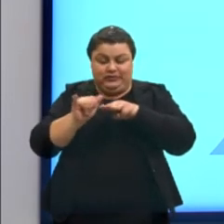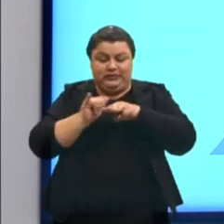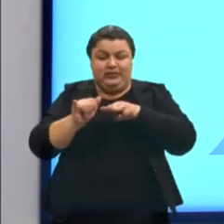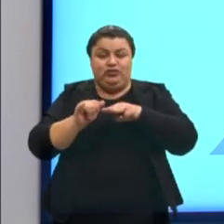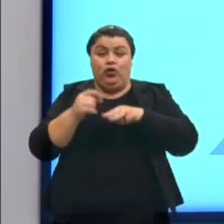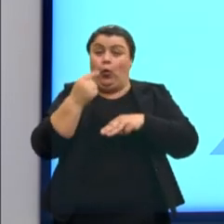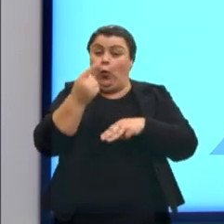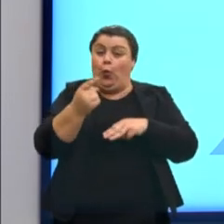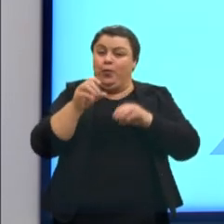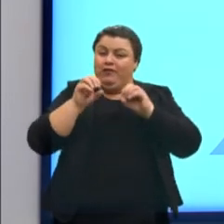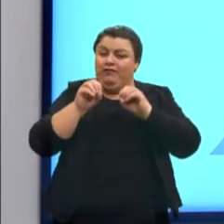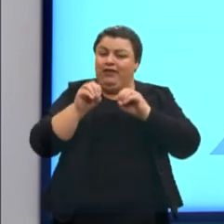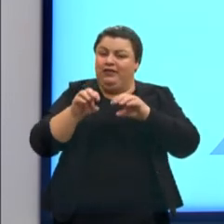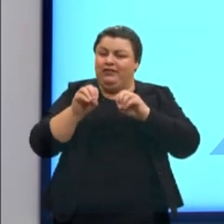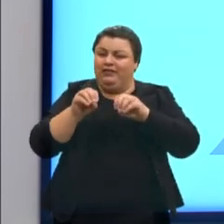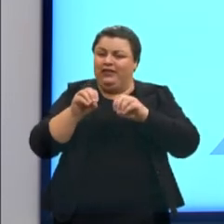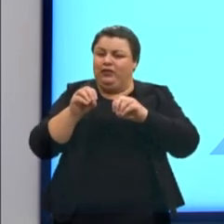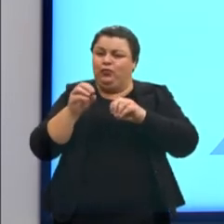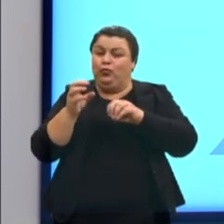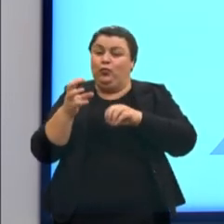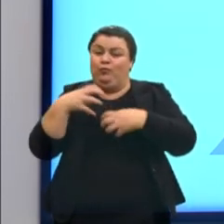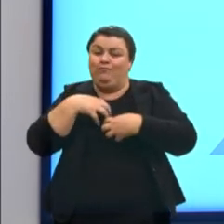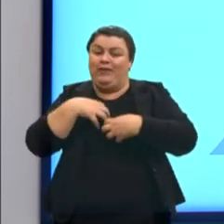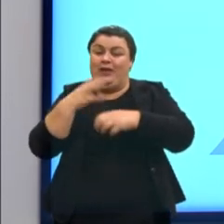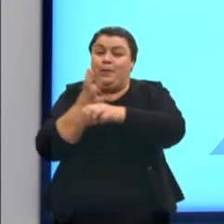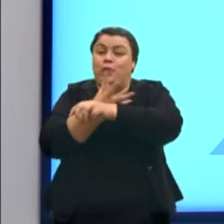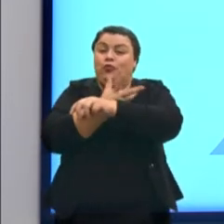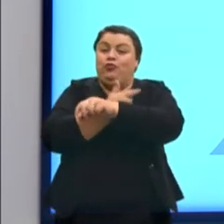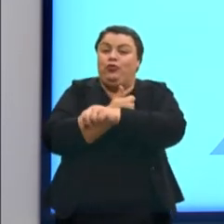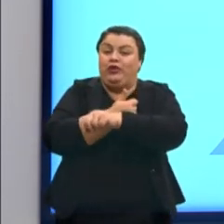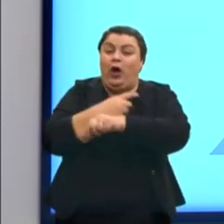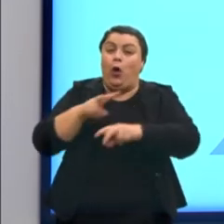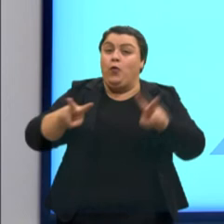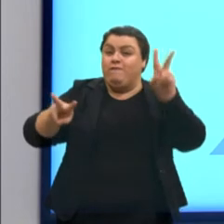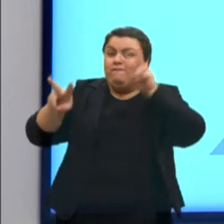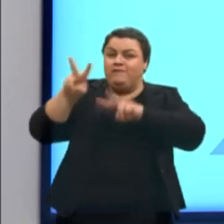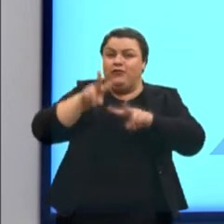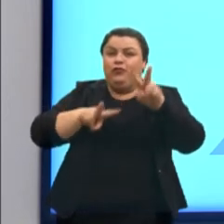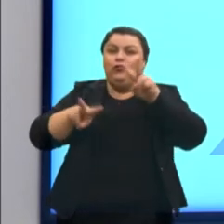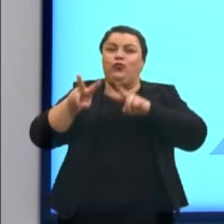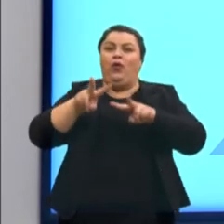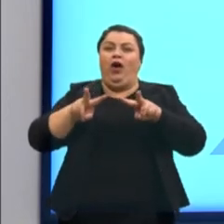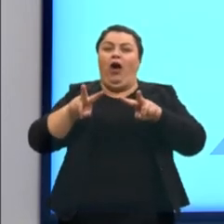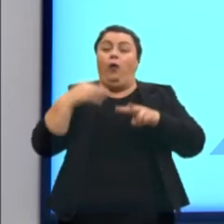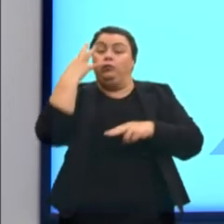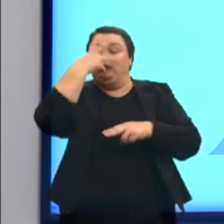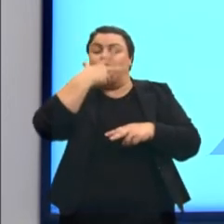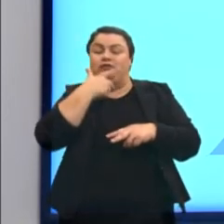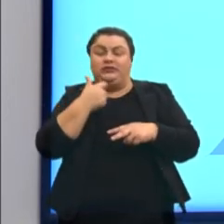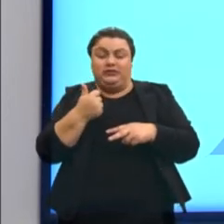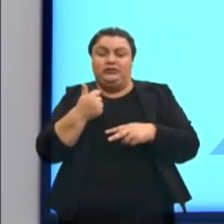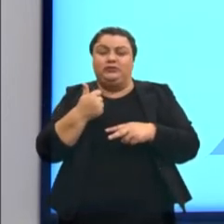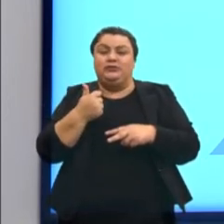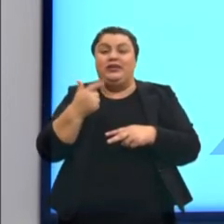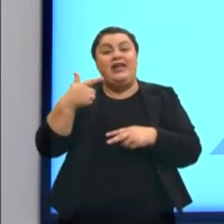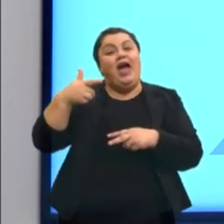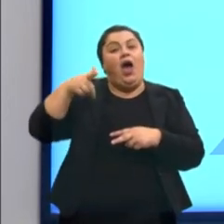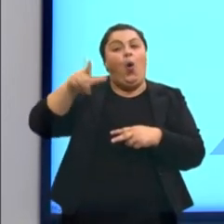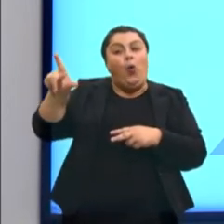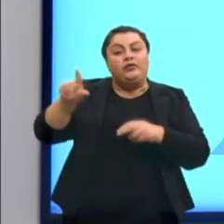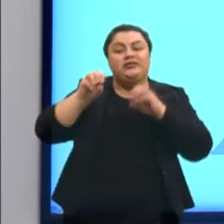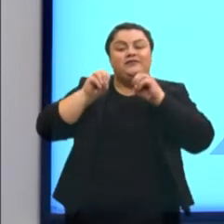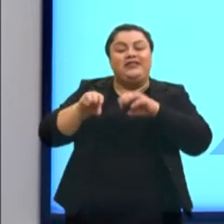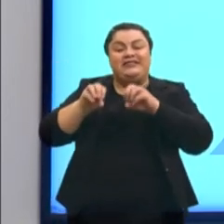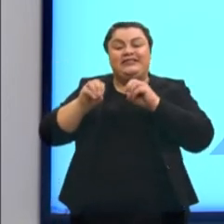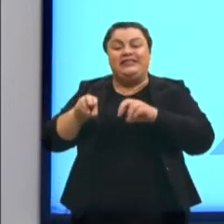dar muito mais pelo aspecto emocional e visual, bonito, belo, e a outra vai se dar